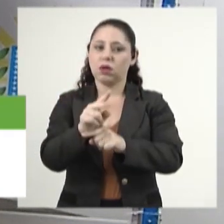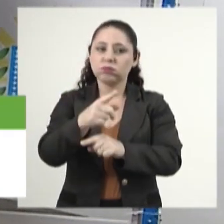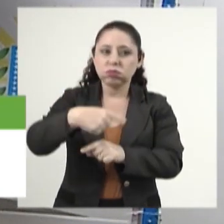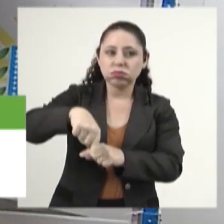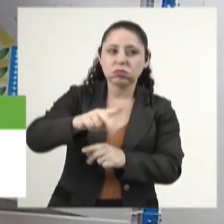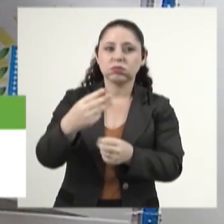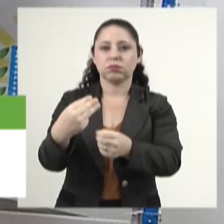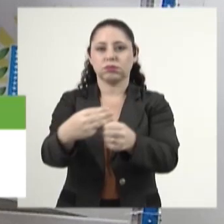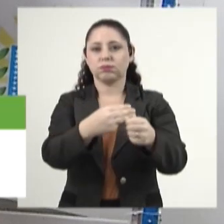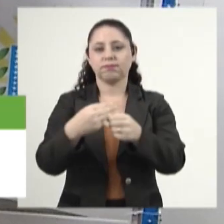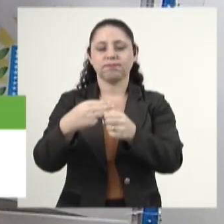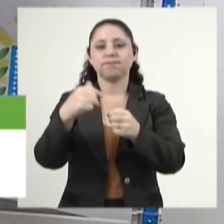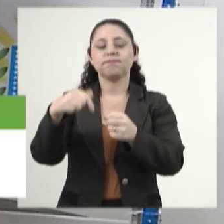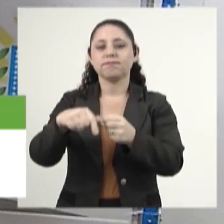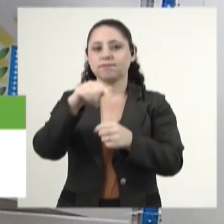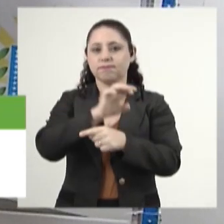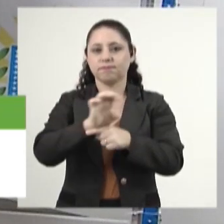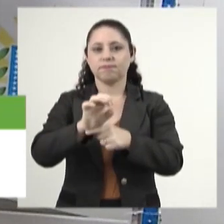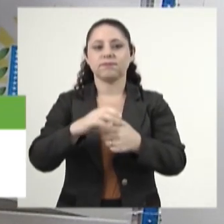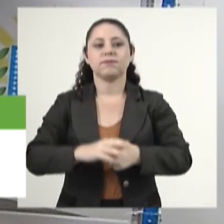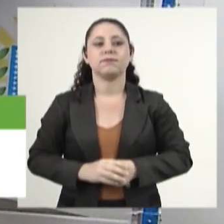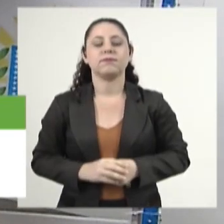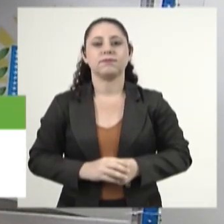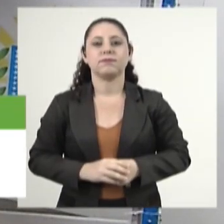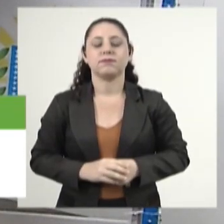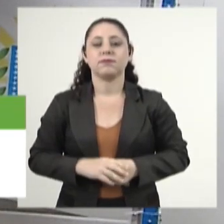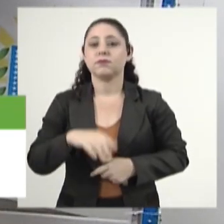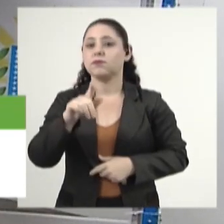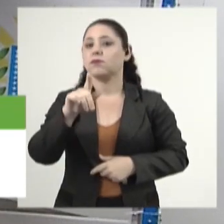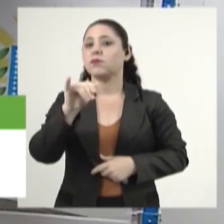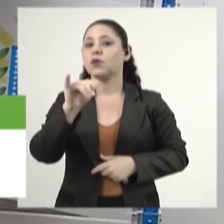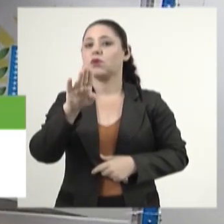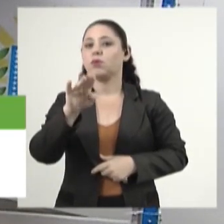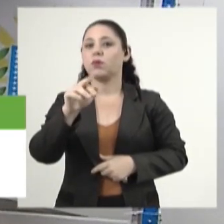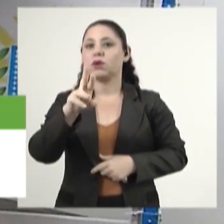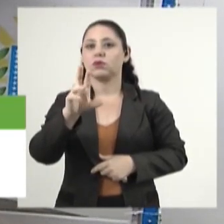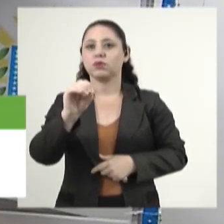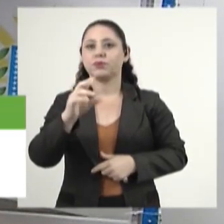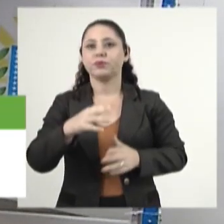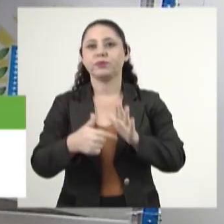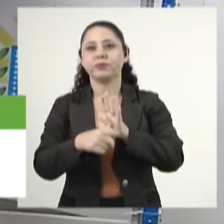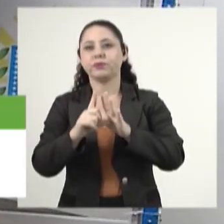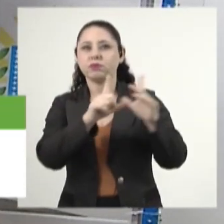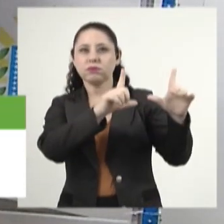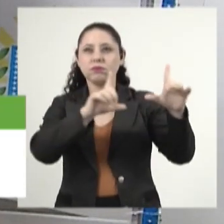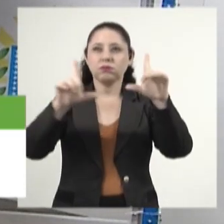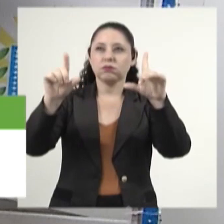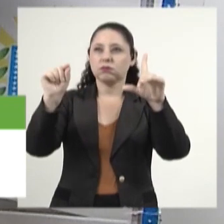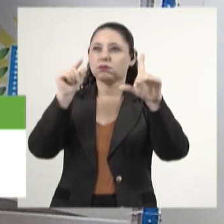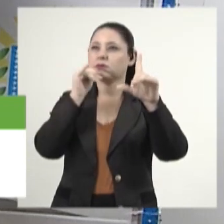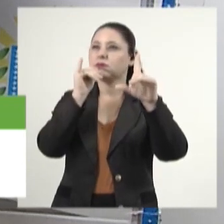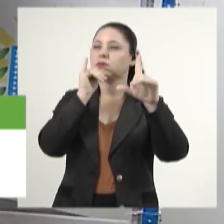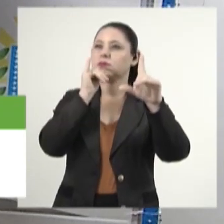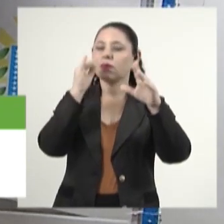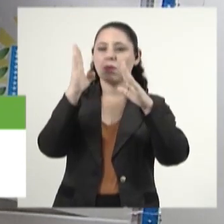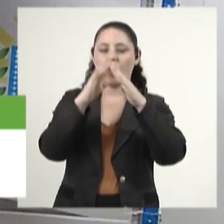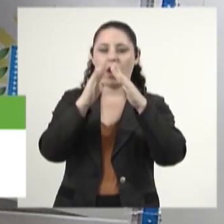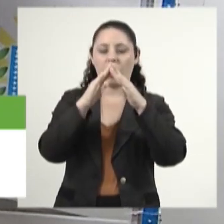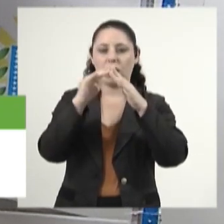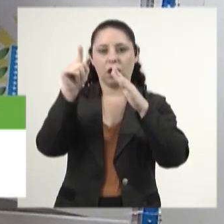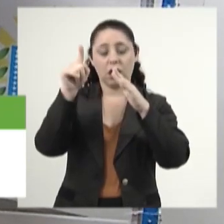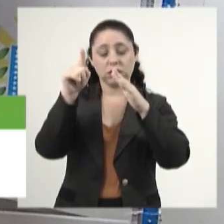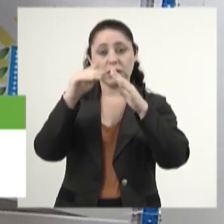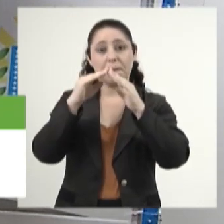maioria dos municípios aqui do nosso estado. O Gilberto Carlino, só vamos voltar um pouquinho ainda nessa tela, o Gilberto Carlino, ele foi morador lá da